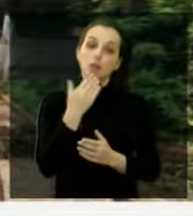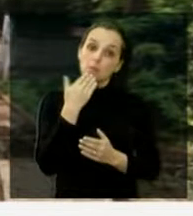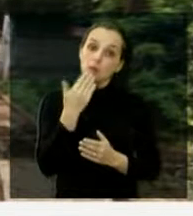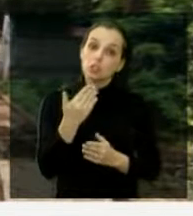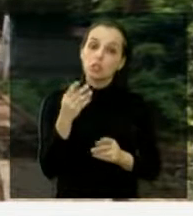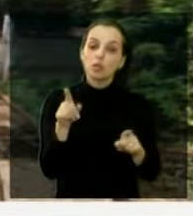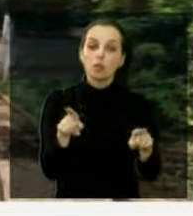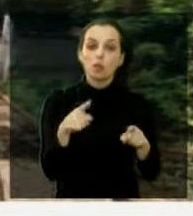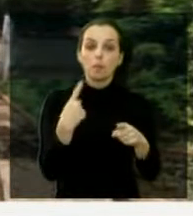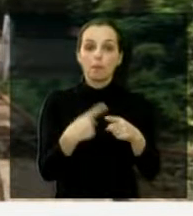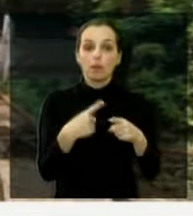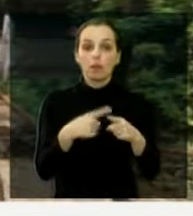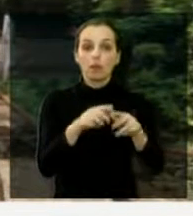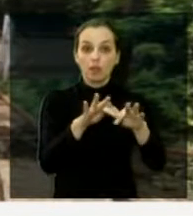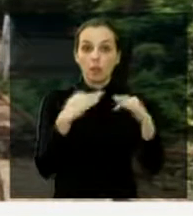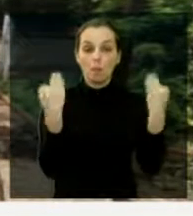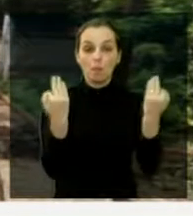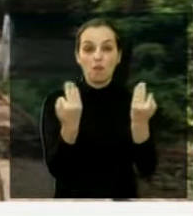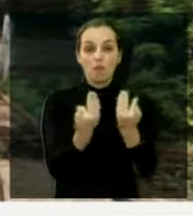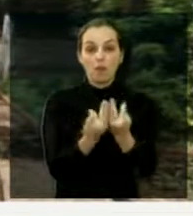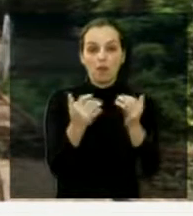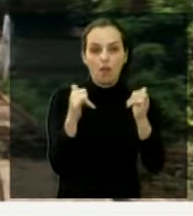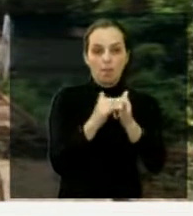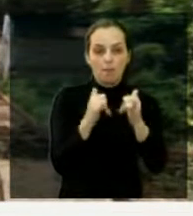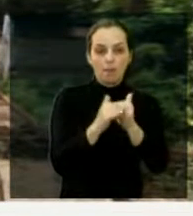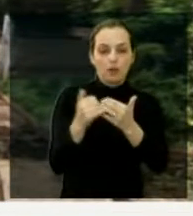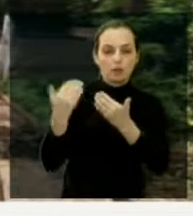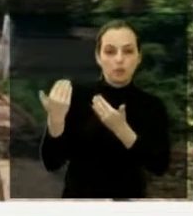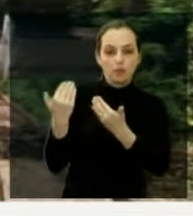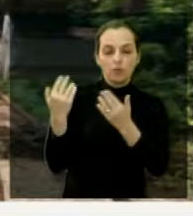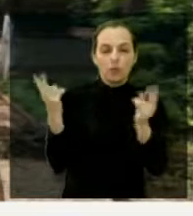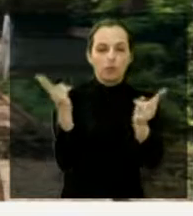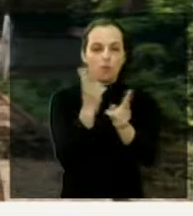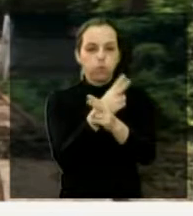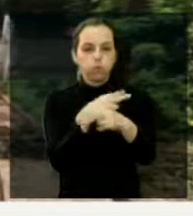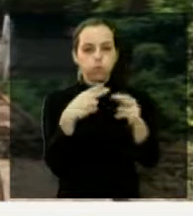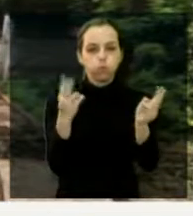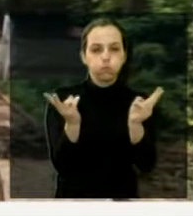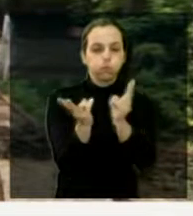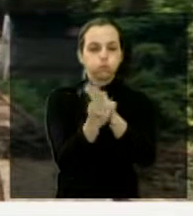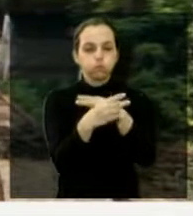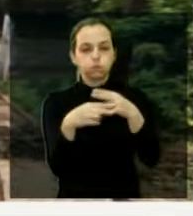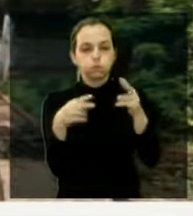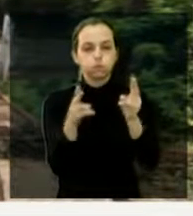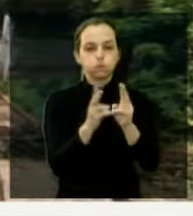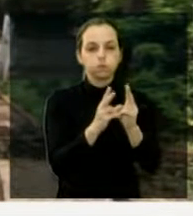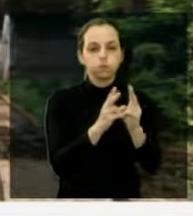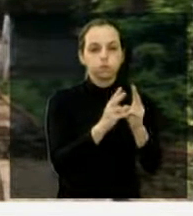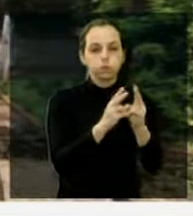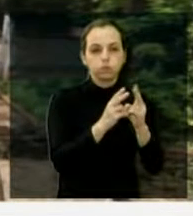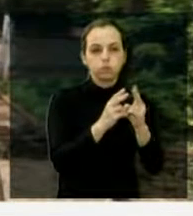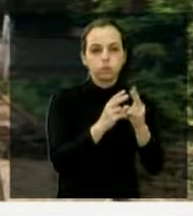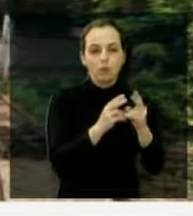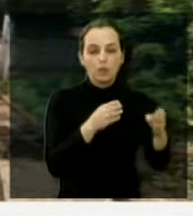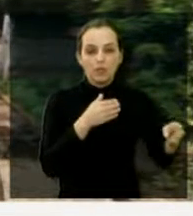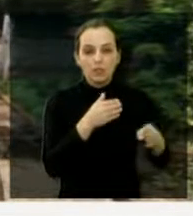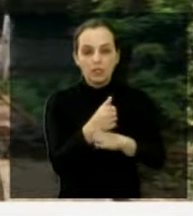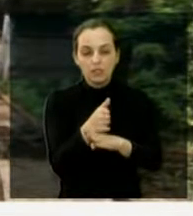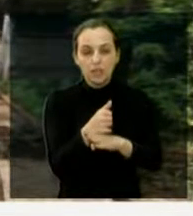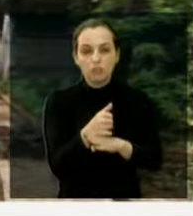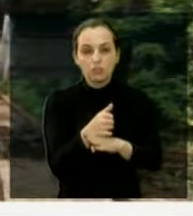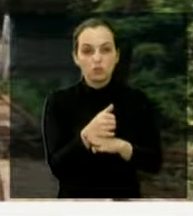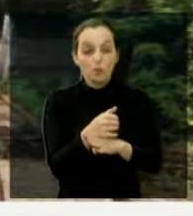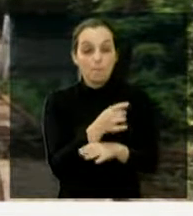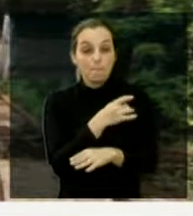lá no Jardim D. Pedro, que quando chove ou faz vento forte, sai para fora de casa. Eles ficam com medo, porque tem um